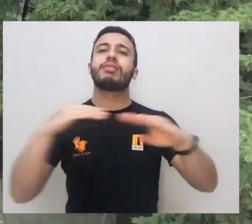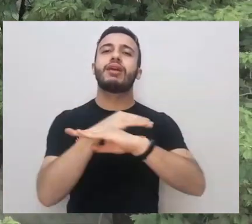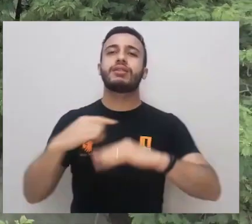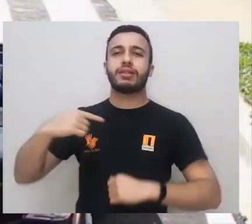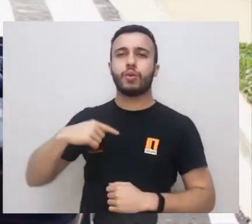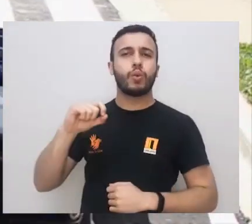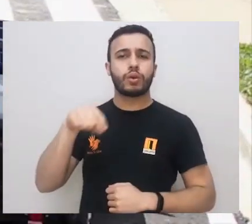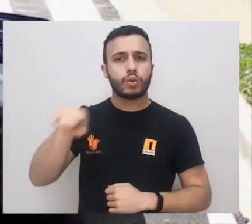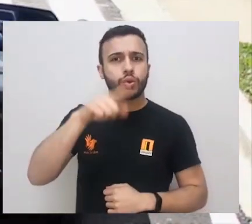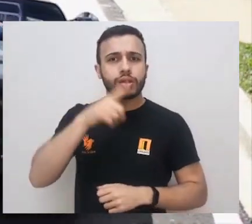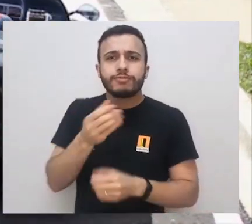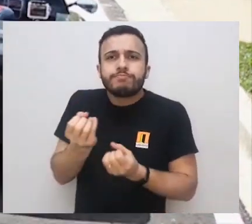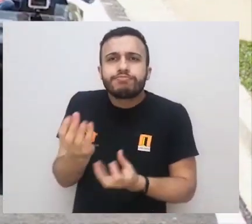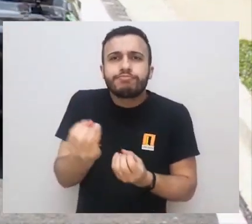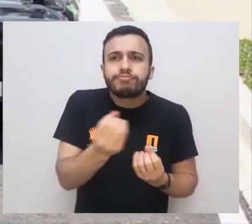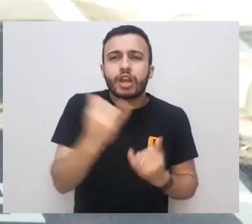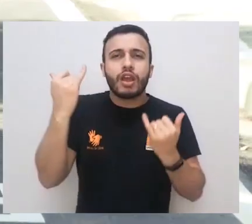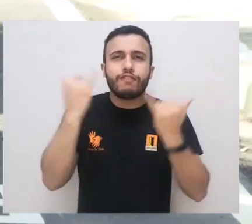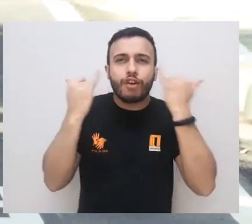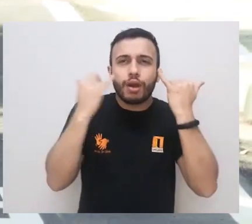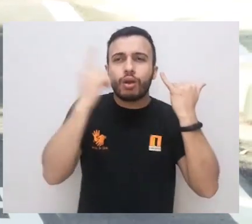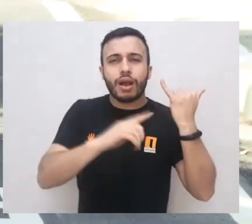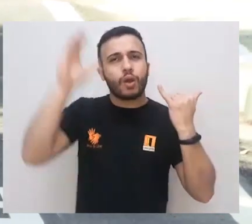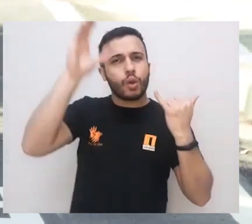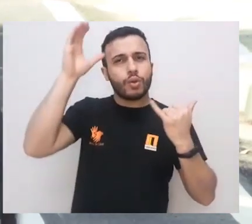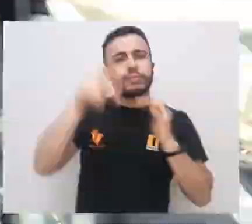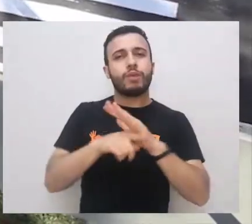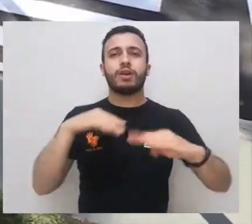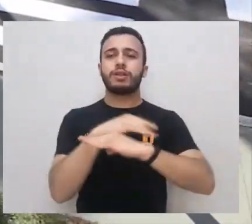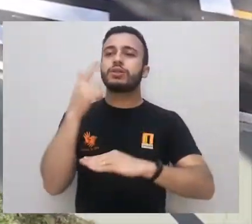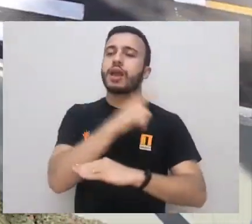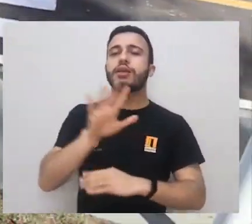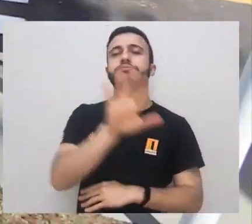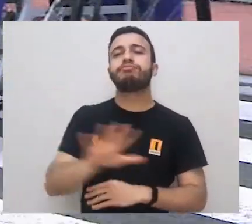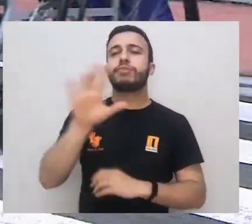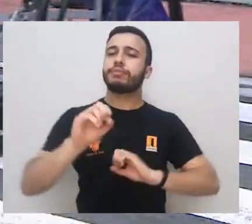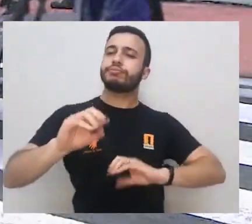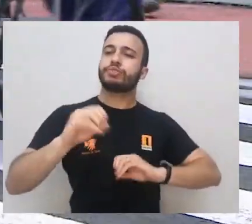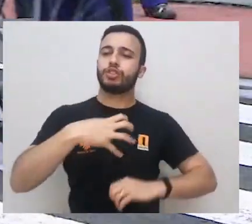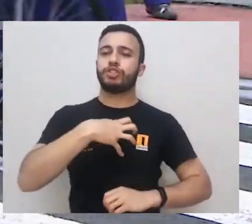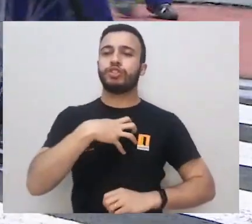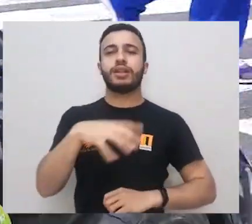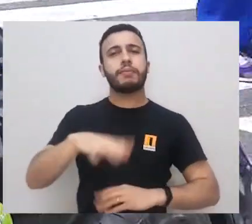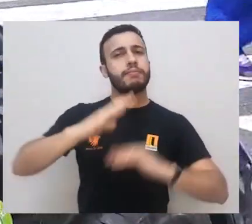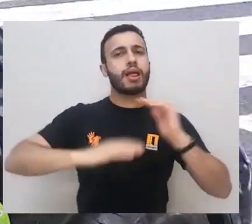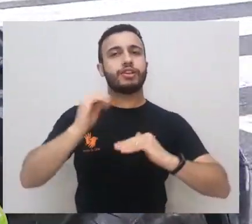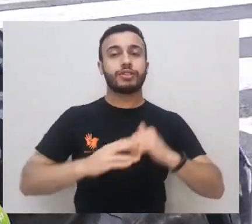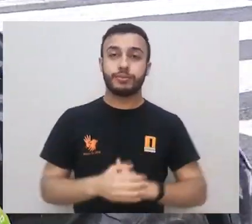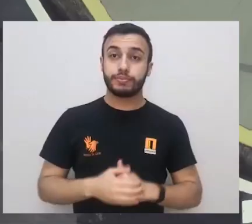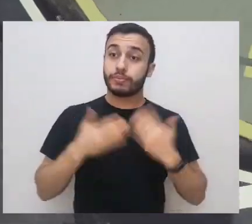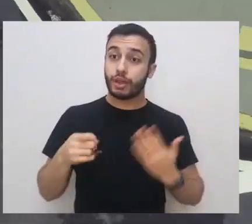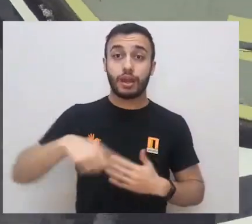programa de educação para a segurança no trânsito para crianças, que por meio de atividades lúdicas contribui na formação de um adulto mais responsável no